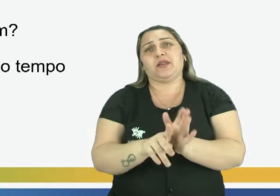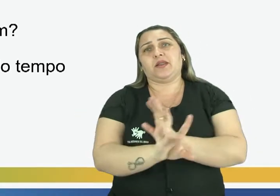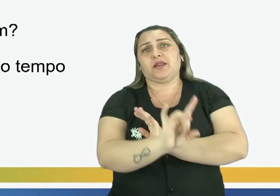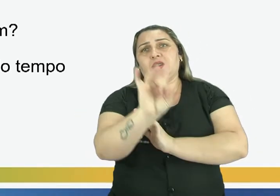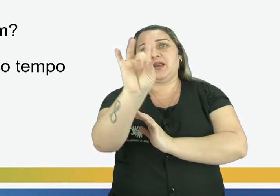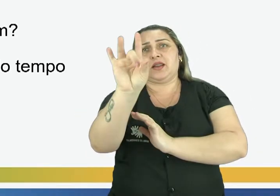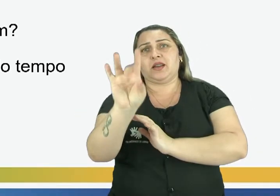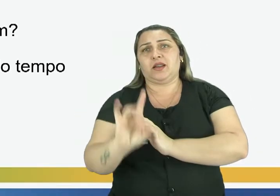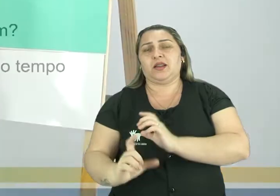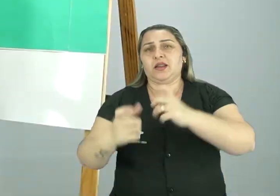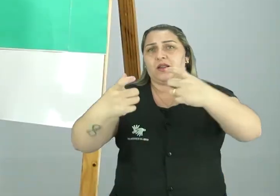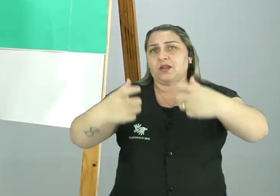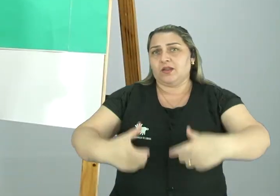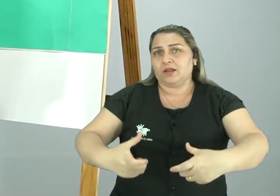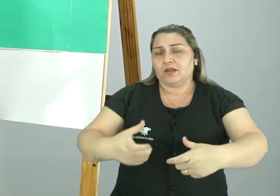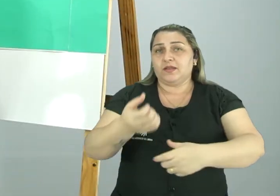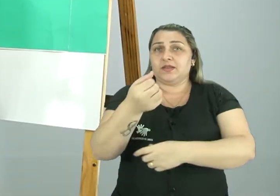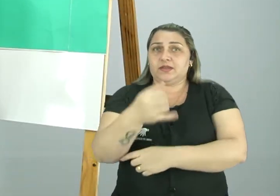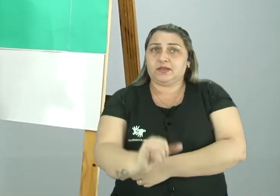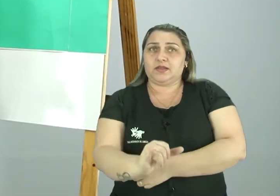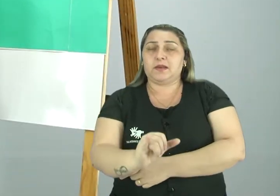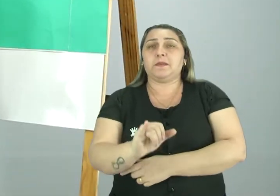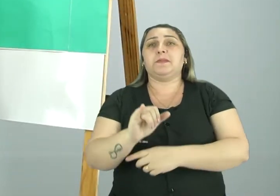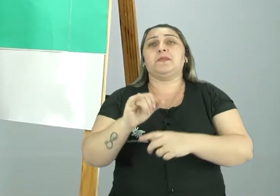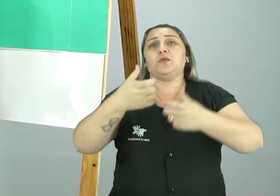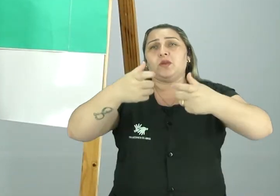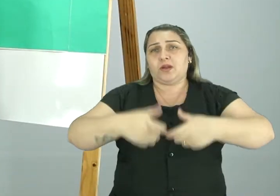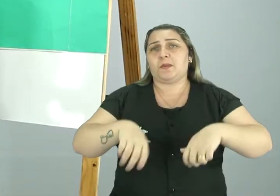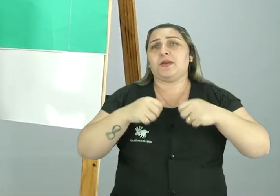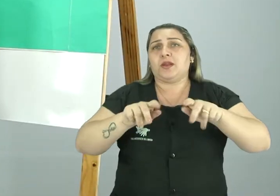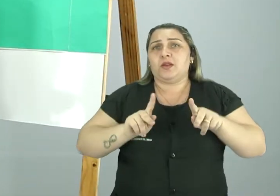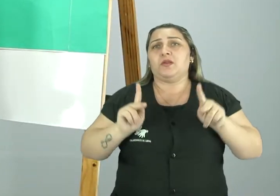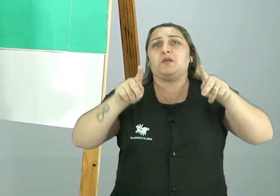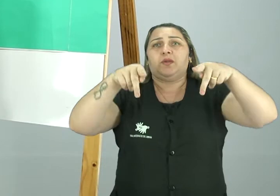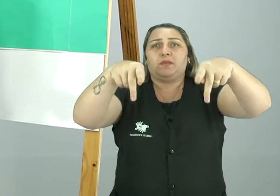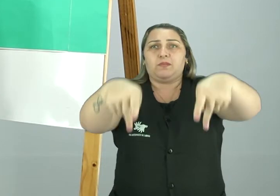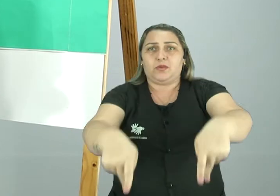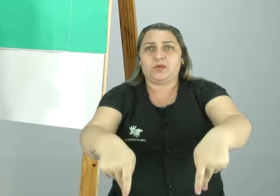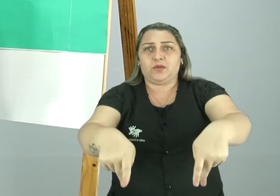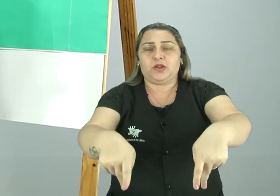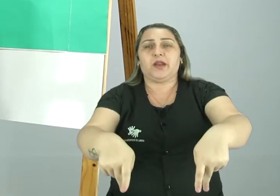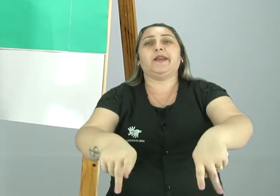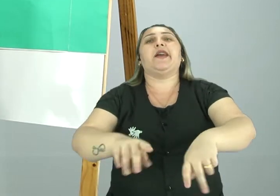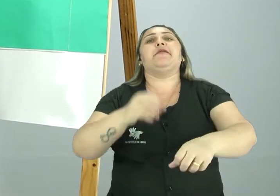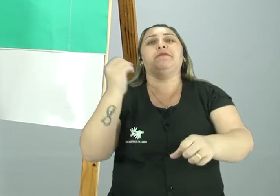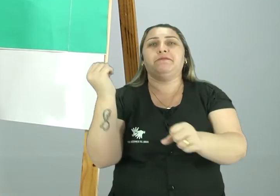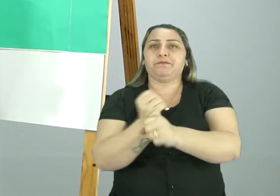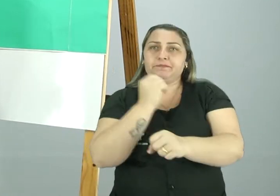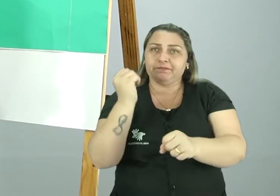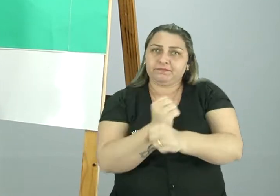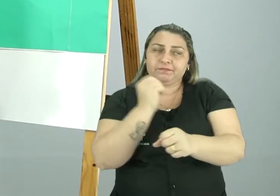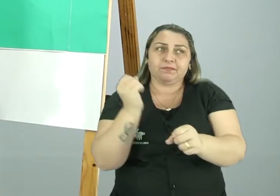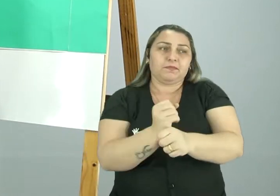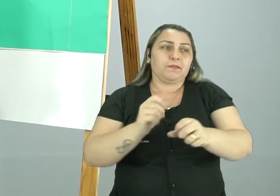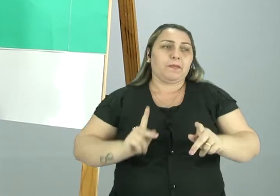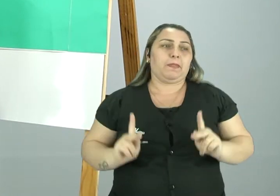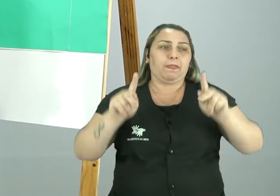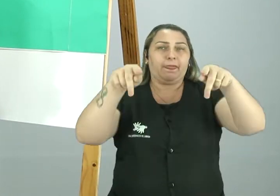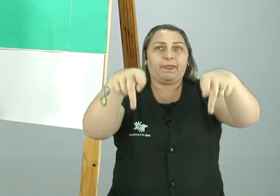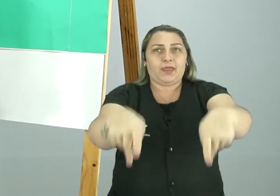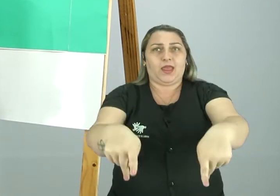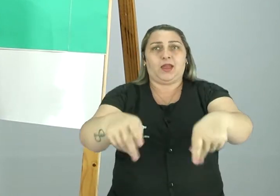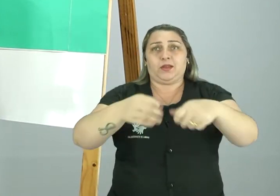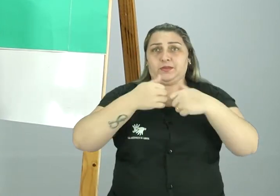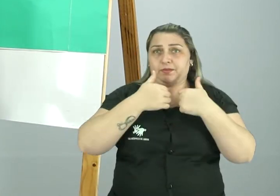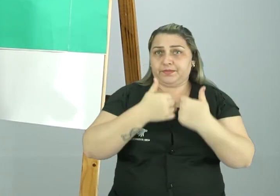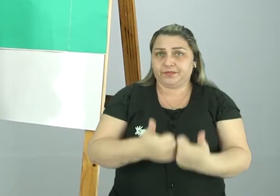Se no local tem necessidade de uma ponte, então é construído essa ponte, tudo